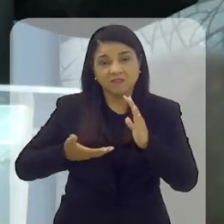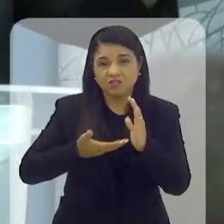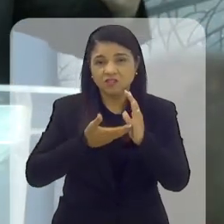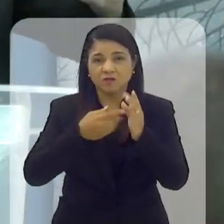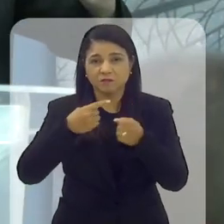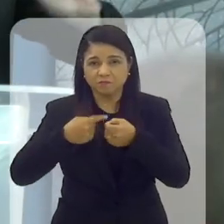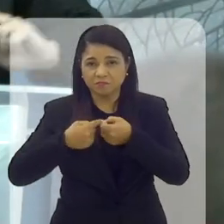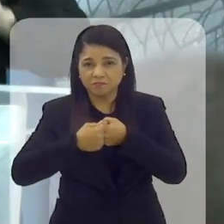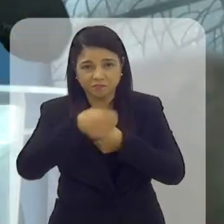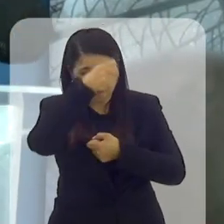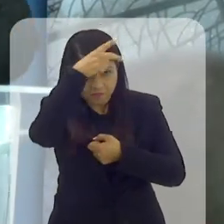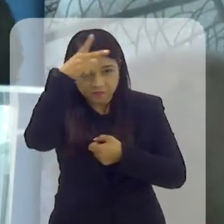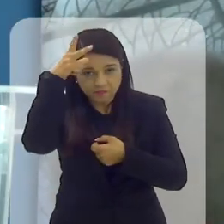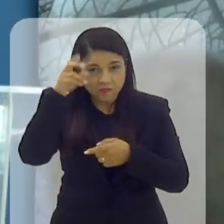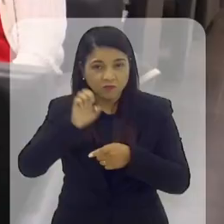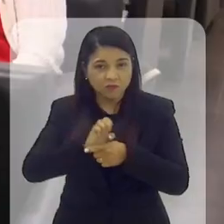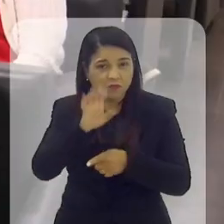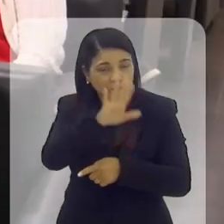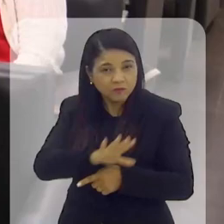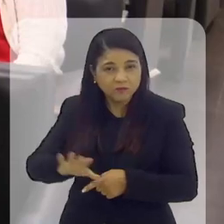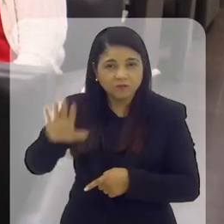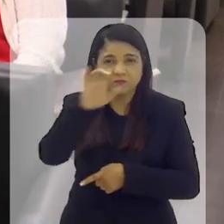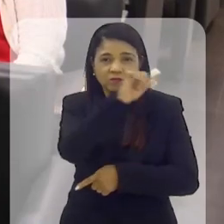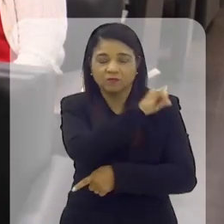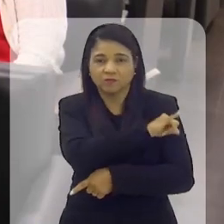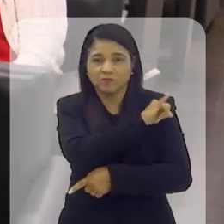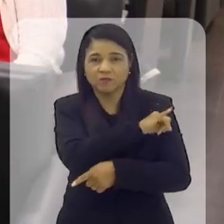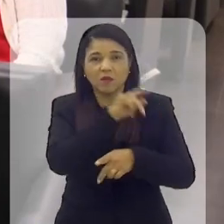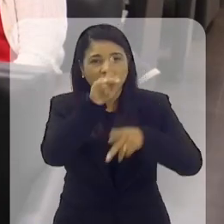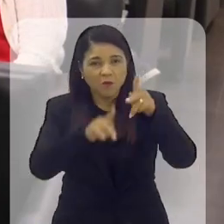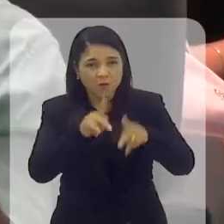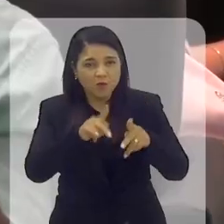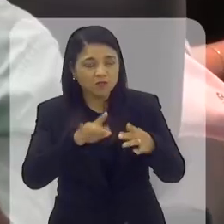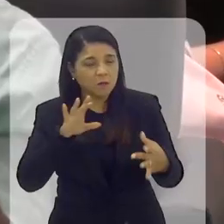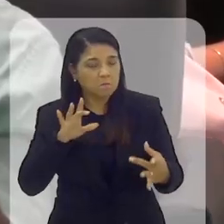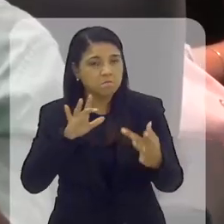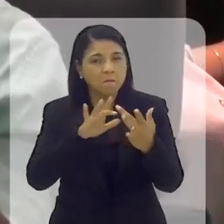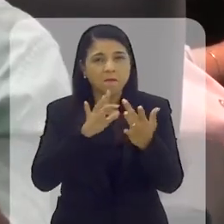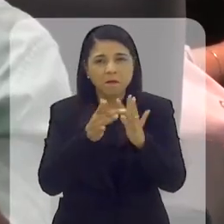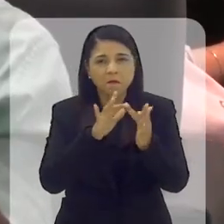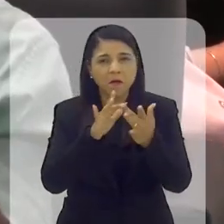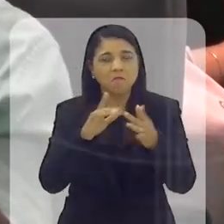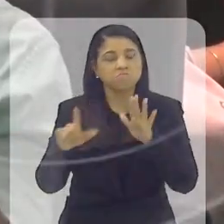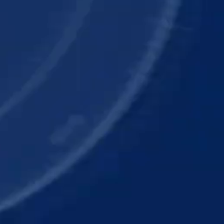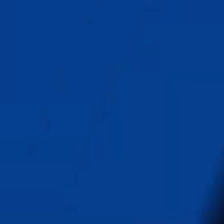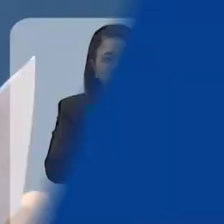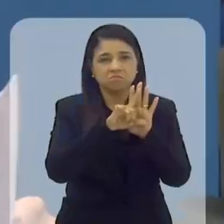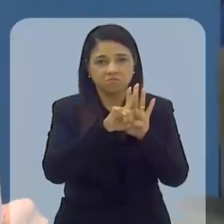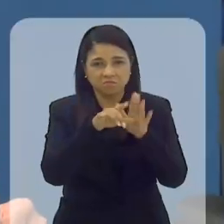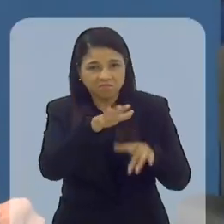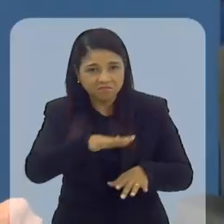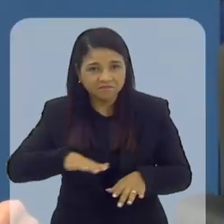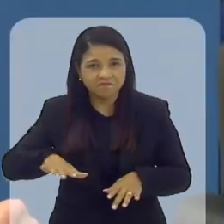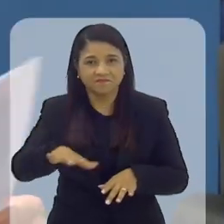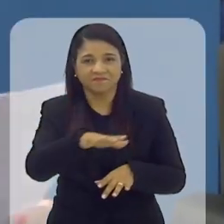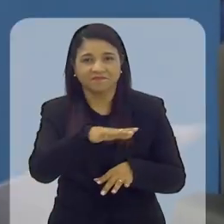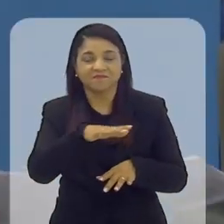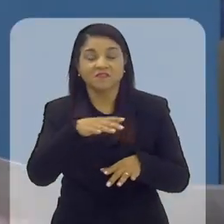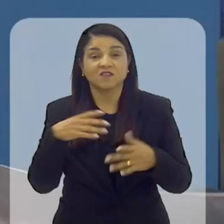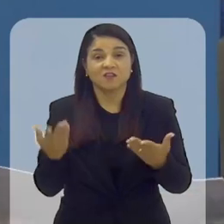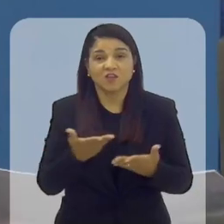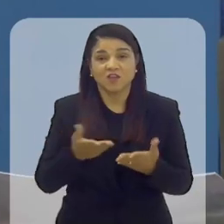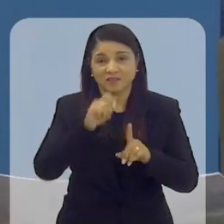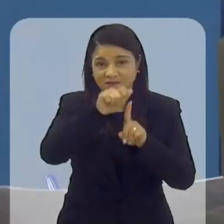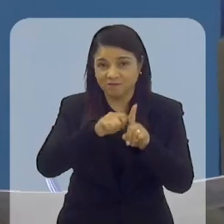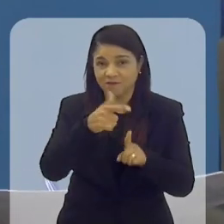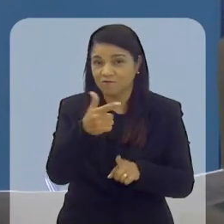câmaras municipais em todo o Estado e na aproximação da população com o ambiente legislativo. E nesse mês a escola